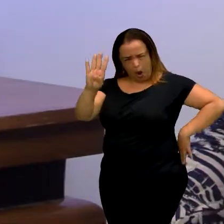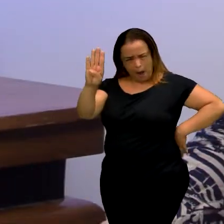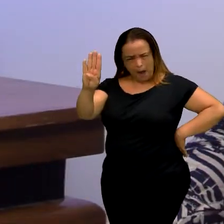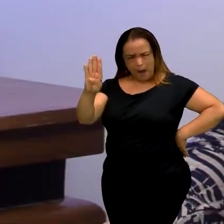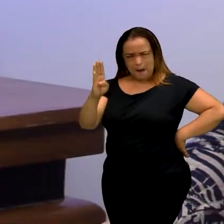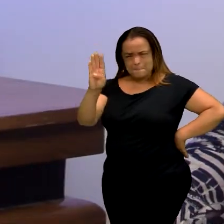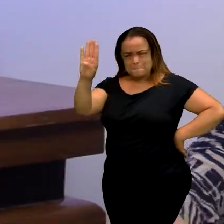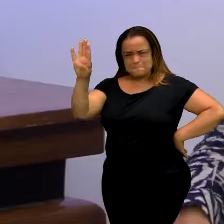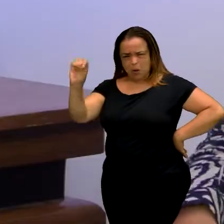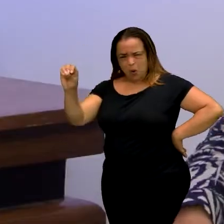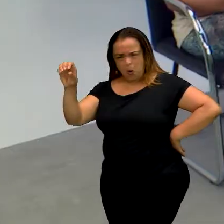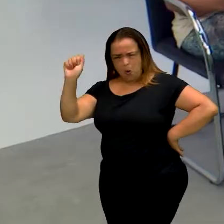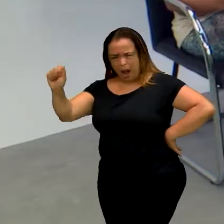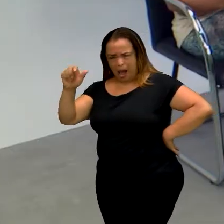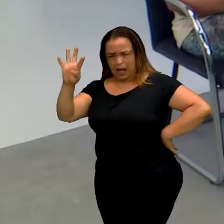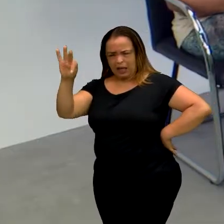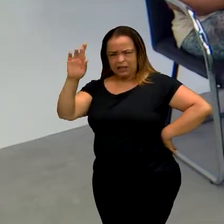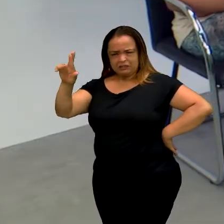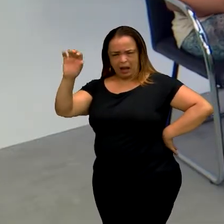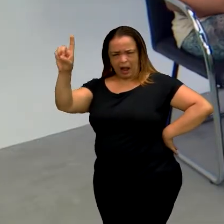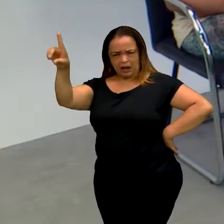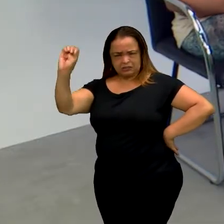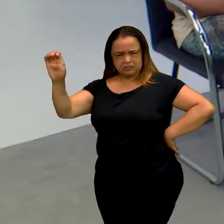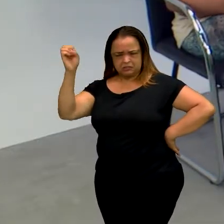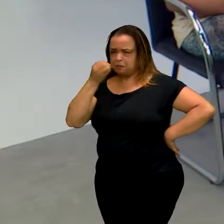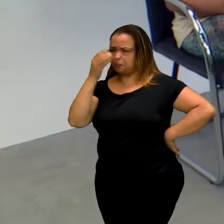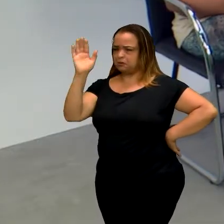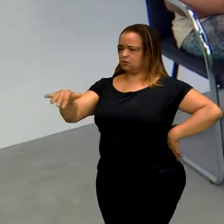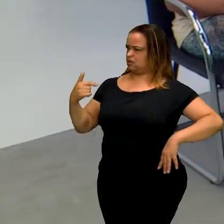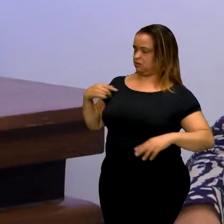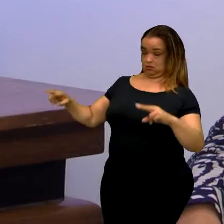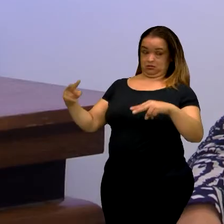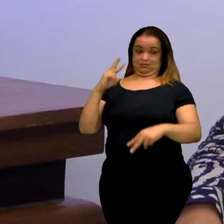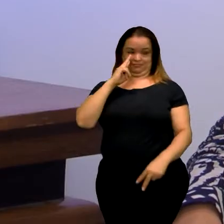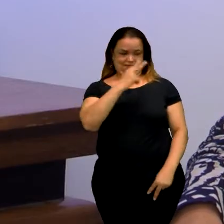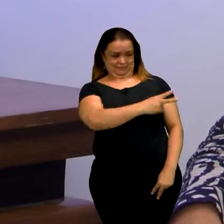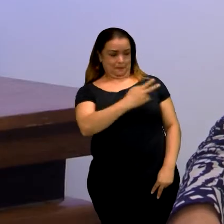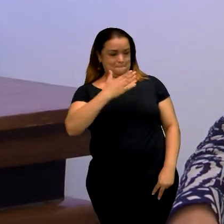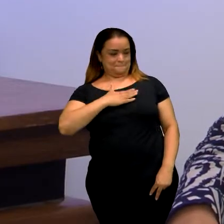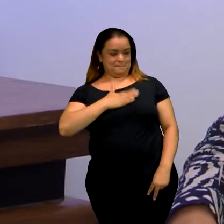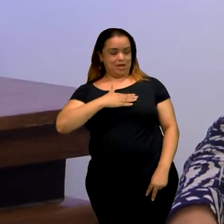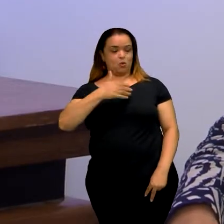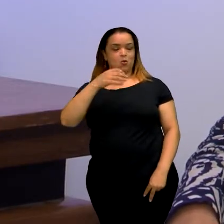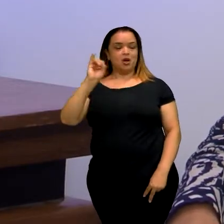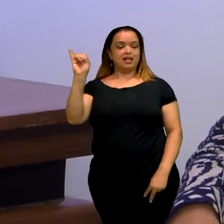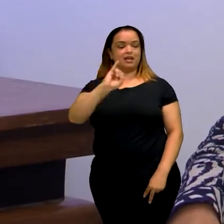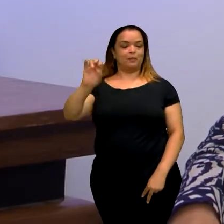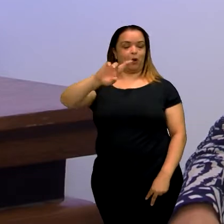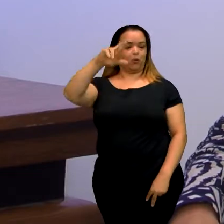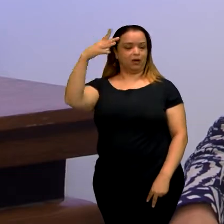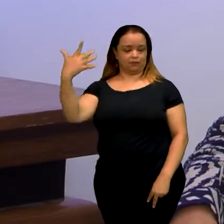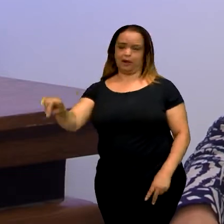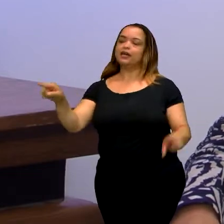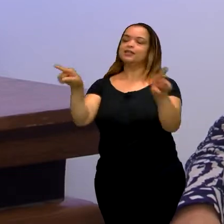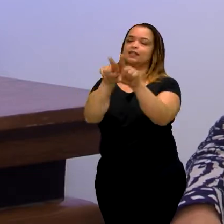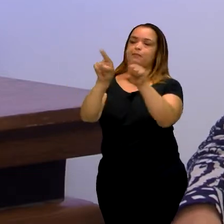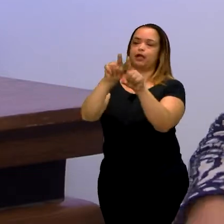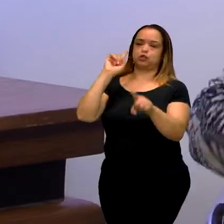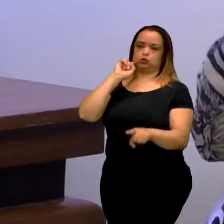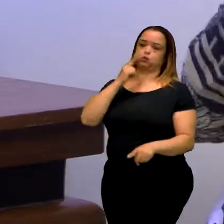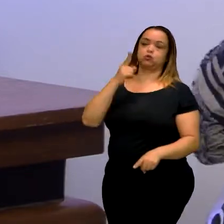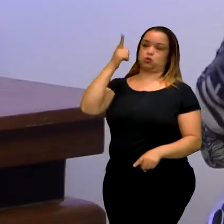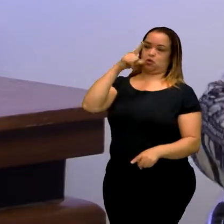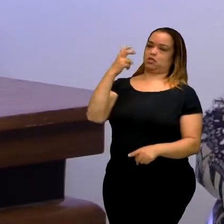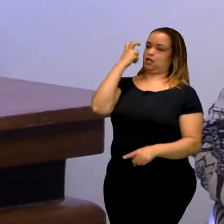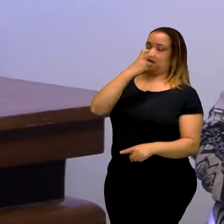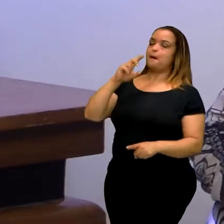Tão simples. Eu olhei para a cara do meu irmão, o Rimar. Ele é surdo também. Ele não é oralizado, mas ele